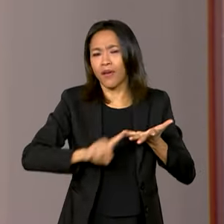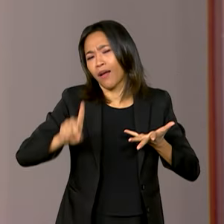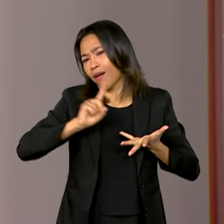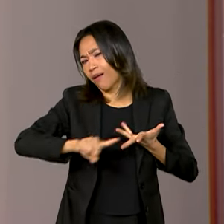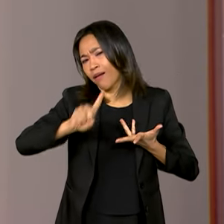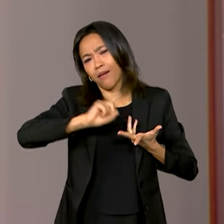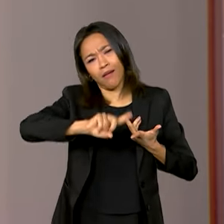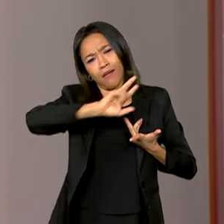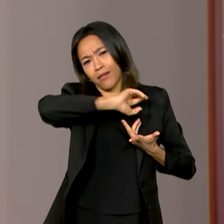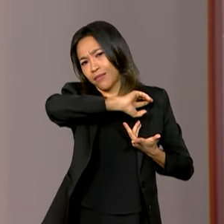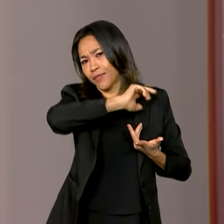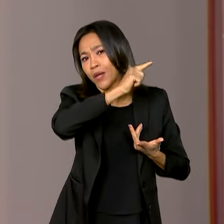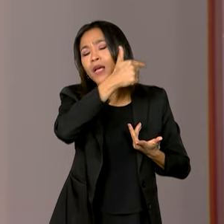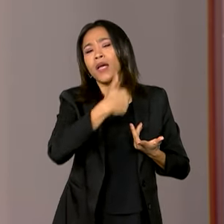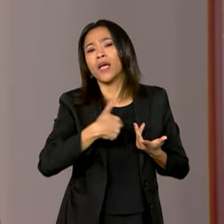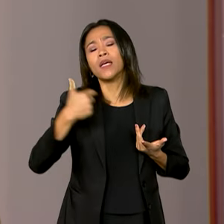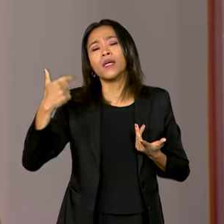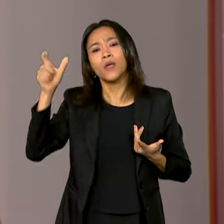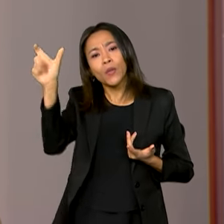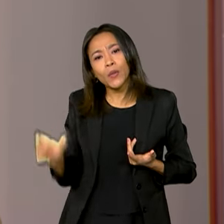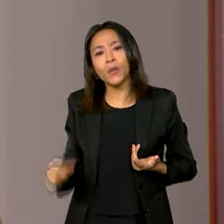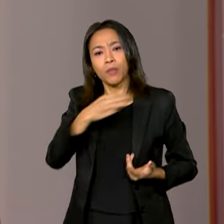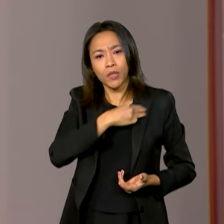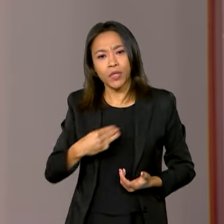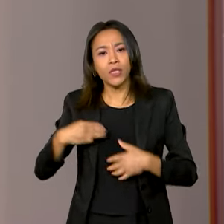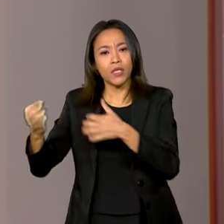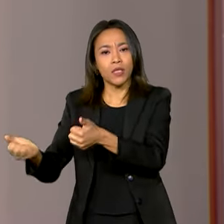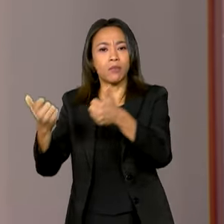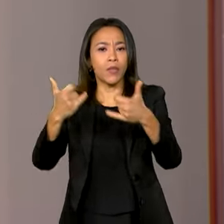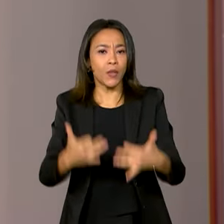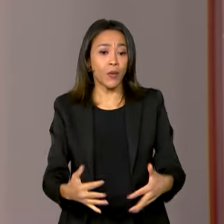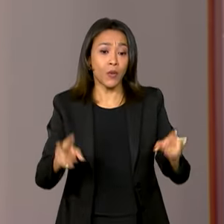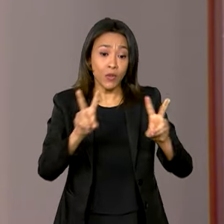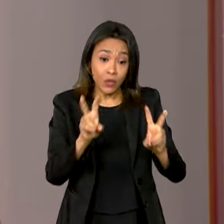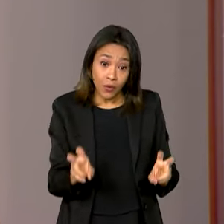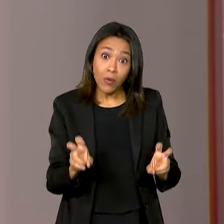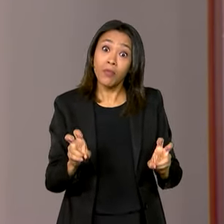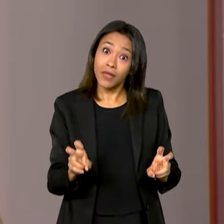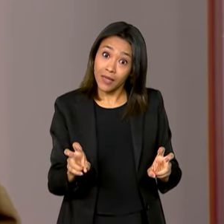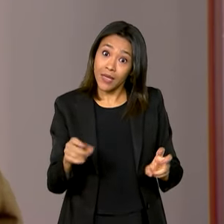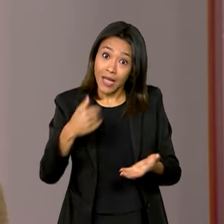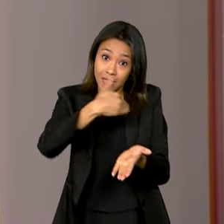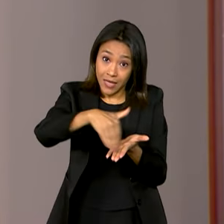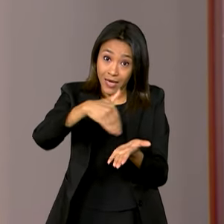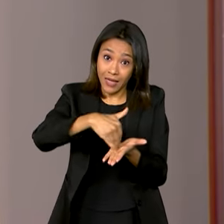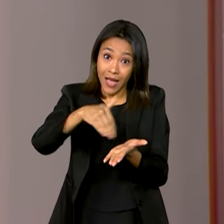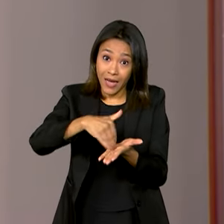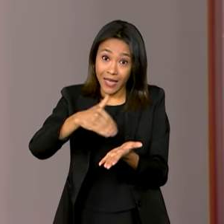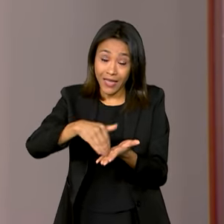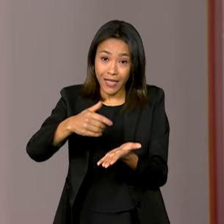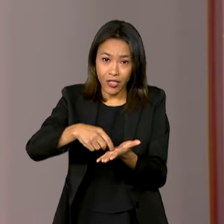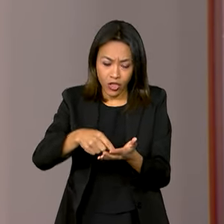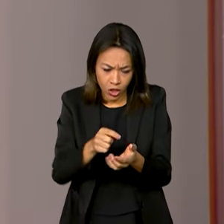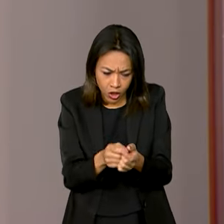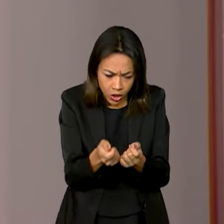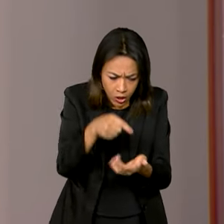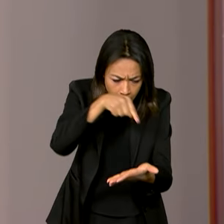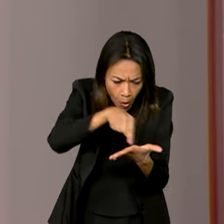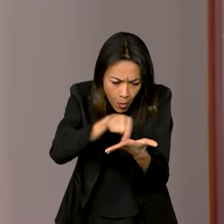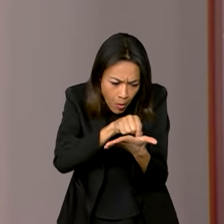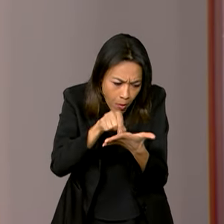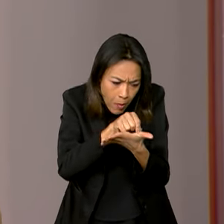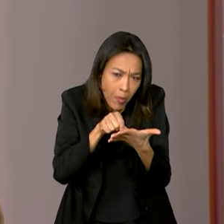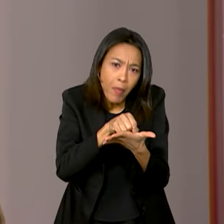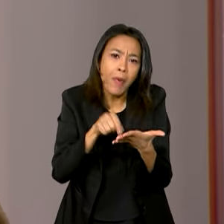ministro comentou também aí sobre a Secretaria de Prêmios e Apostas, que foi recentemente criada